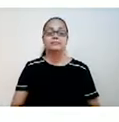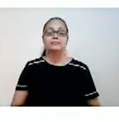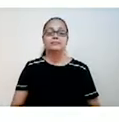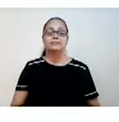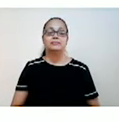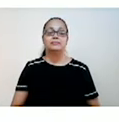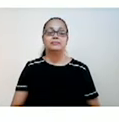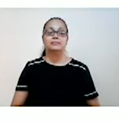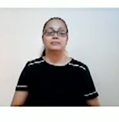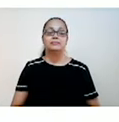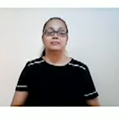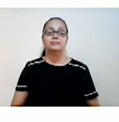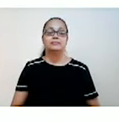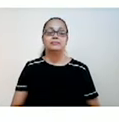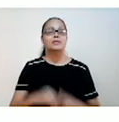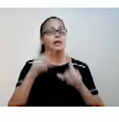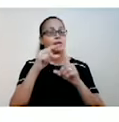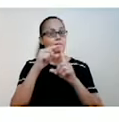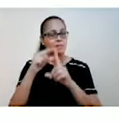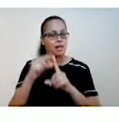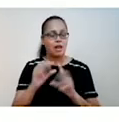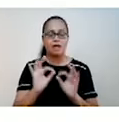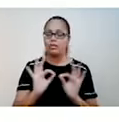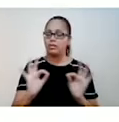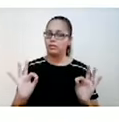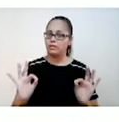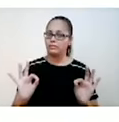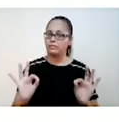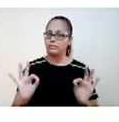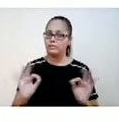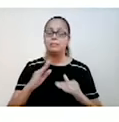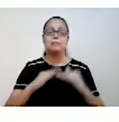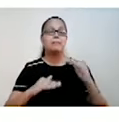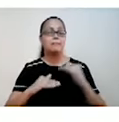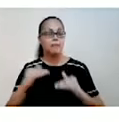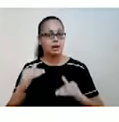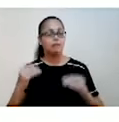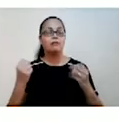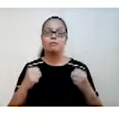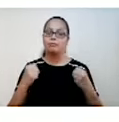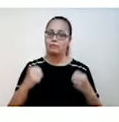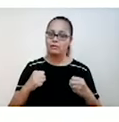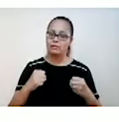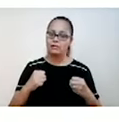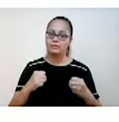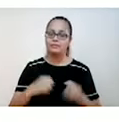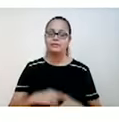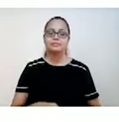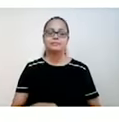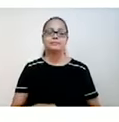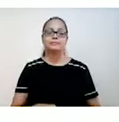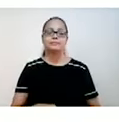práticas e bastante necessárias, aren't they? Não são? Good. So, what about giving the continuation?